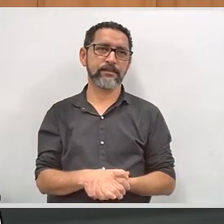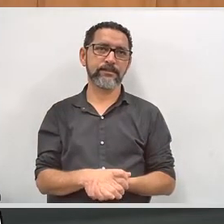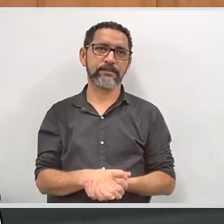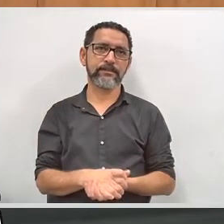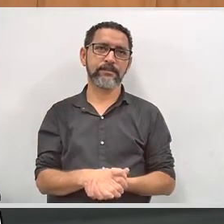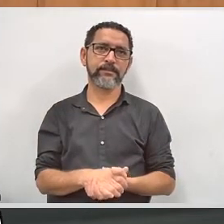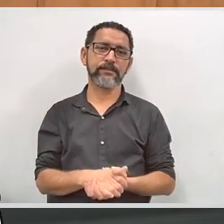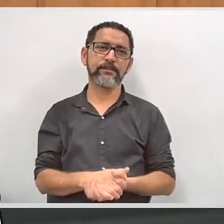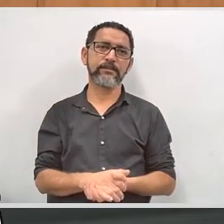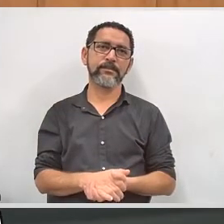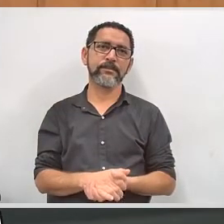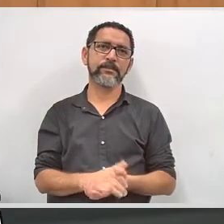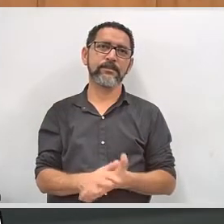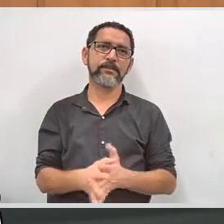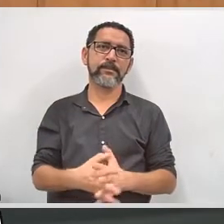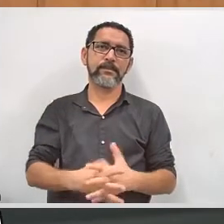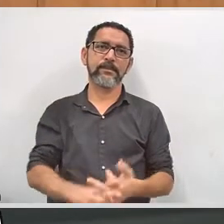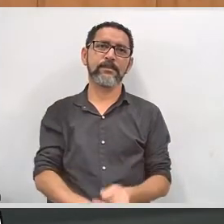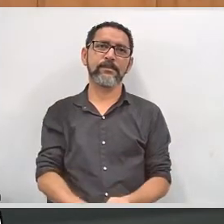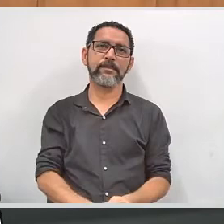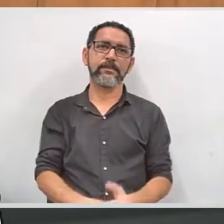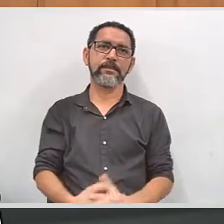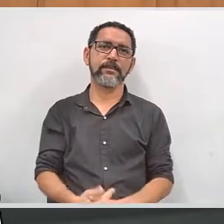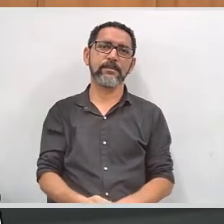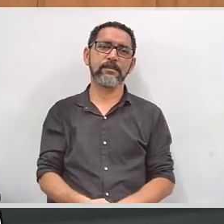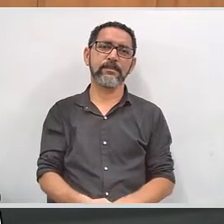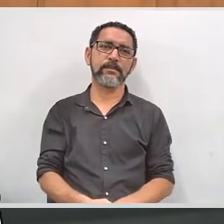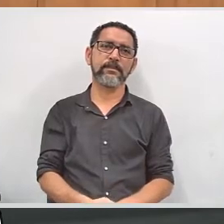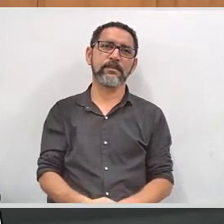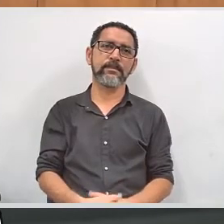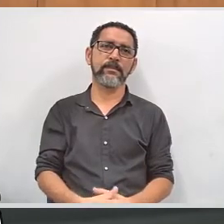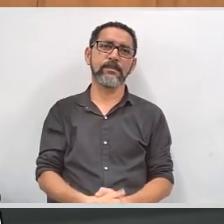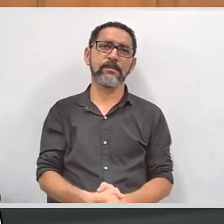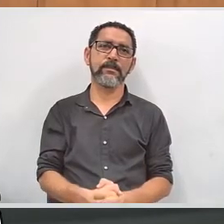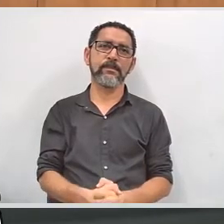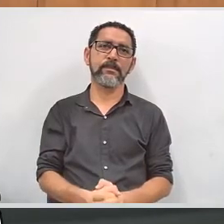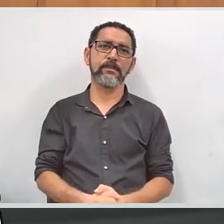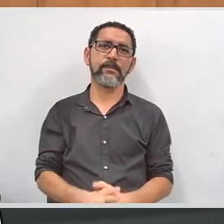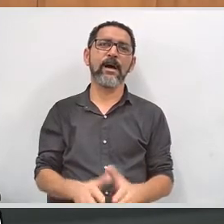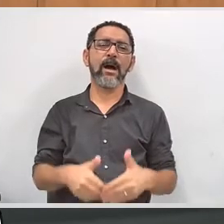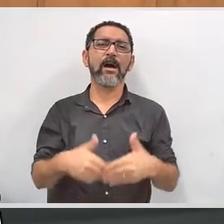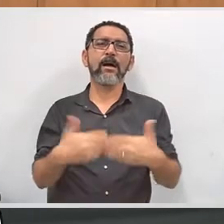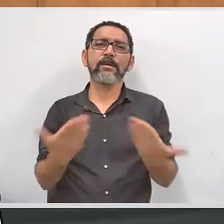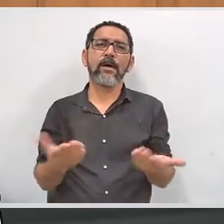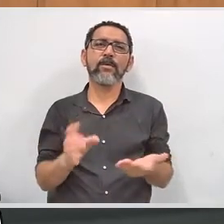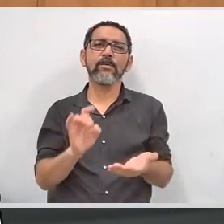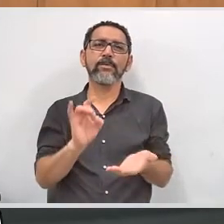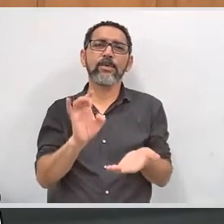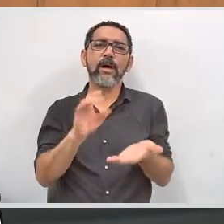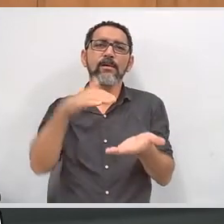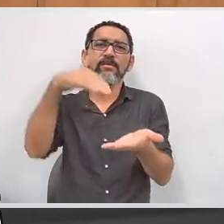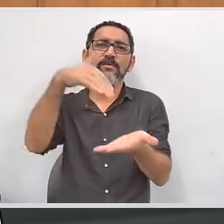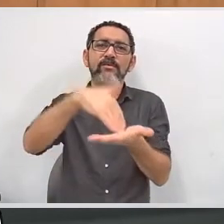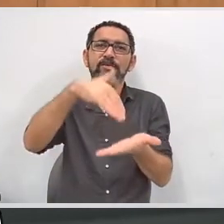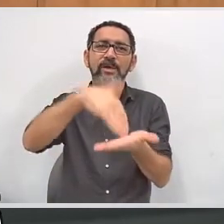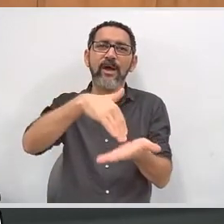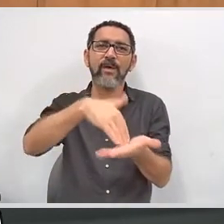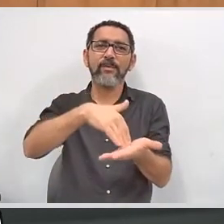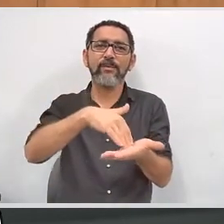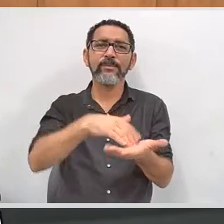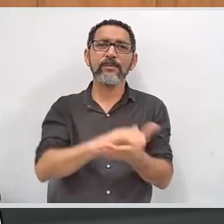Acho que tinha mais coisa, viu? Ah, tá. Bom, fica encerrando agora o último